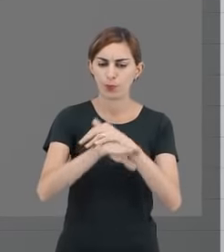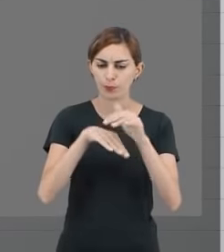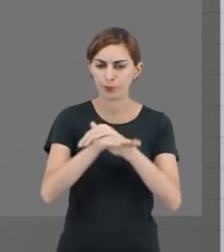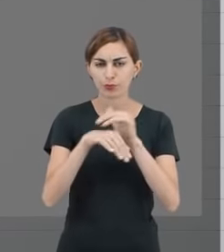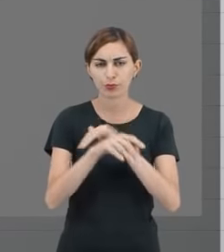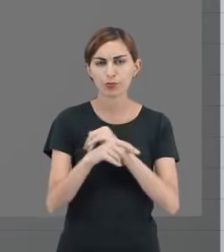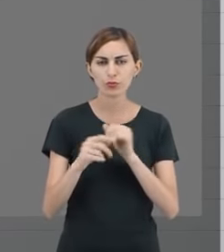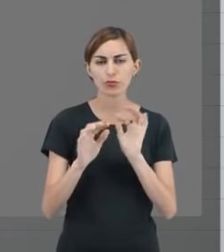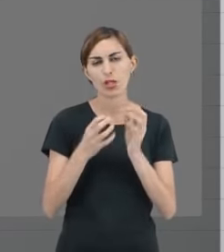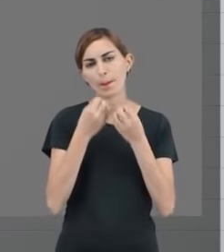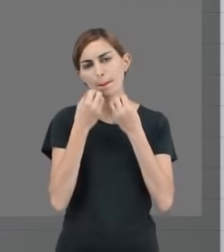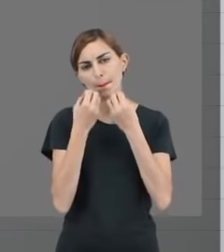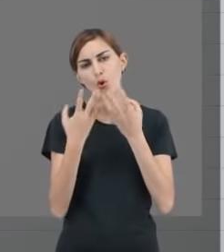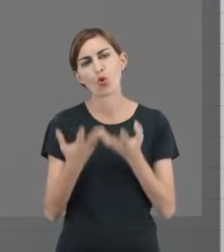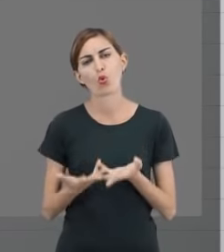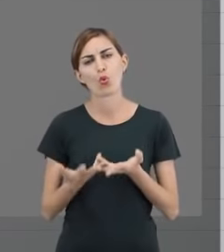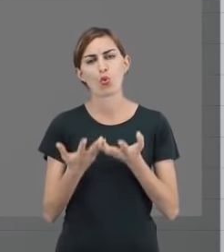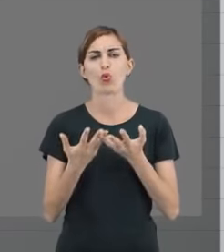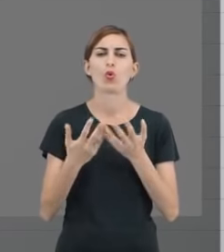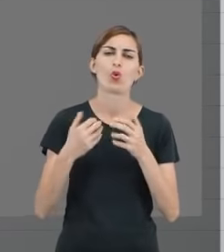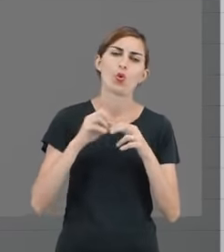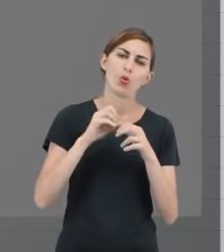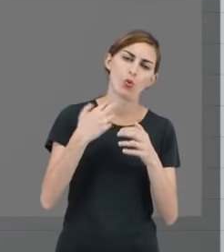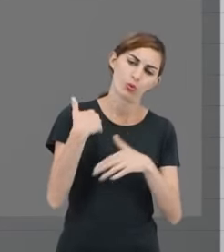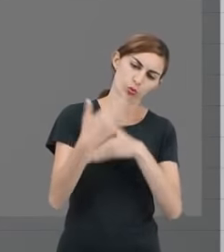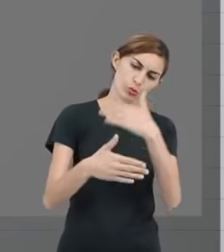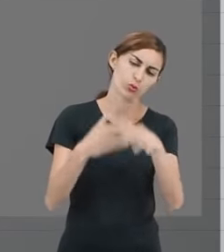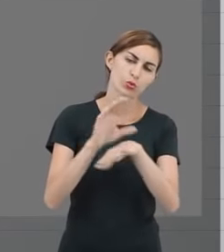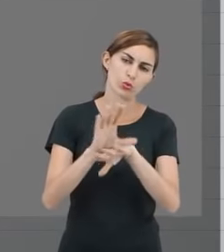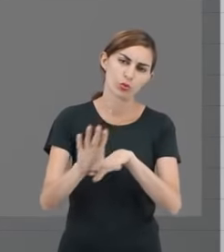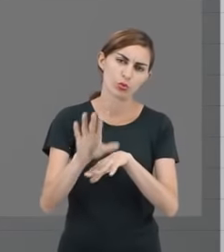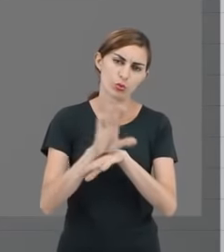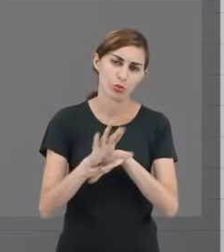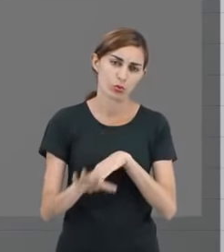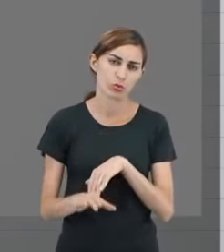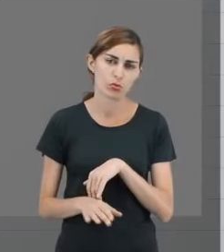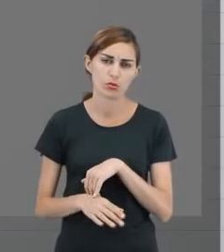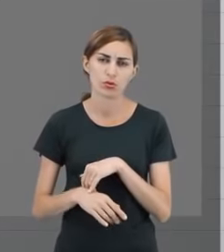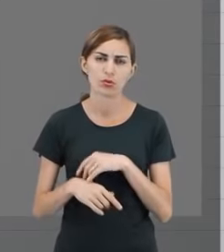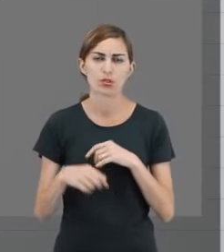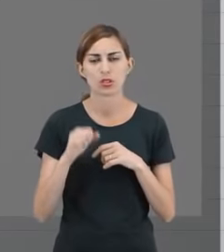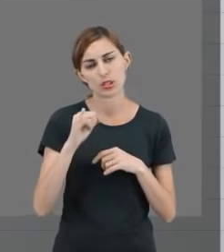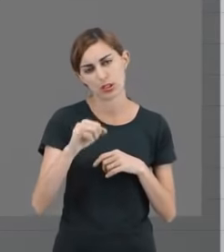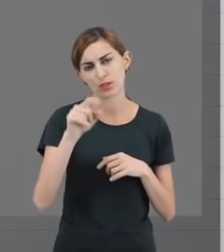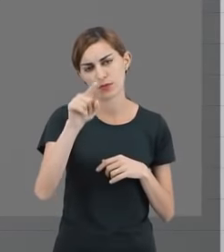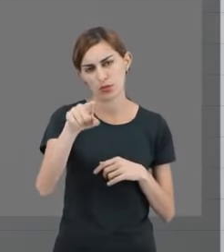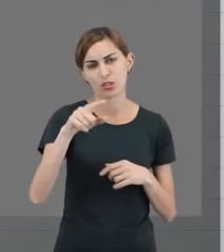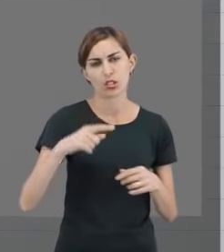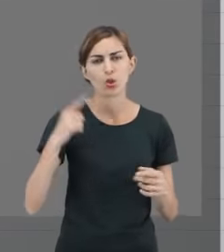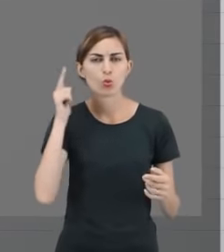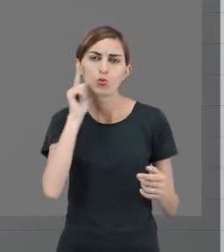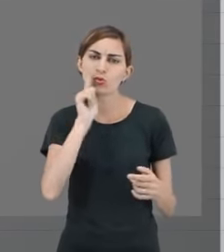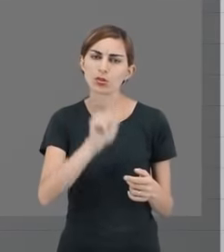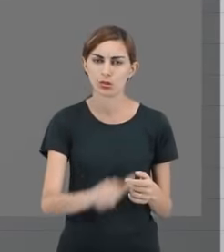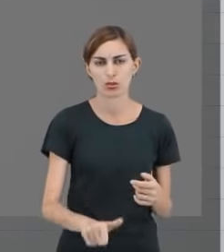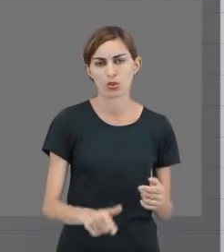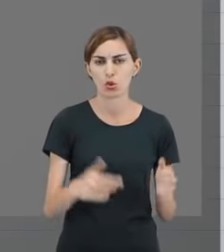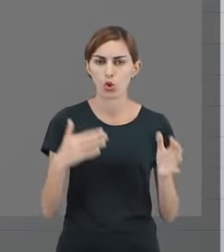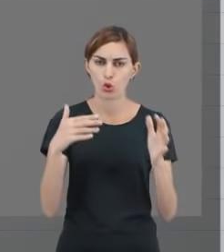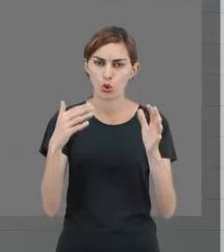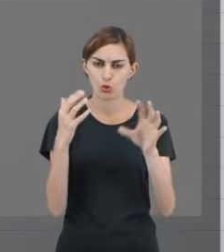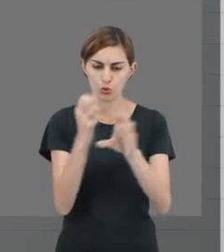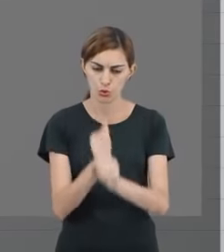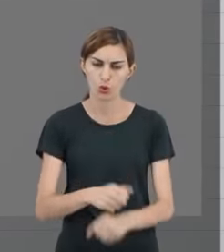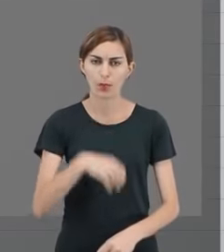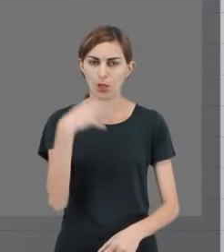lhe render alguns benefícios ao longo do curso. Se você atingiu a nota